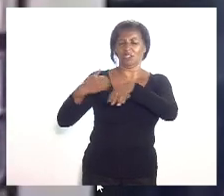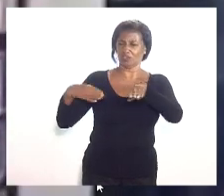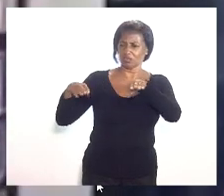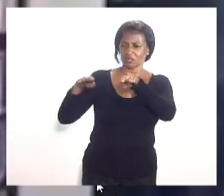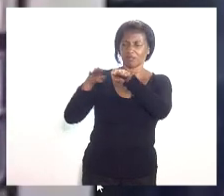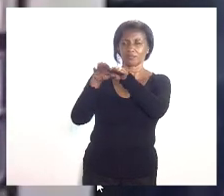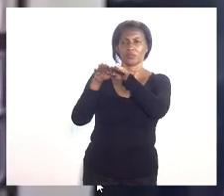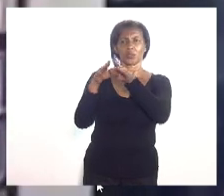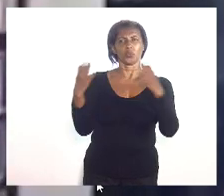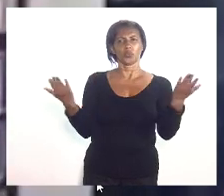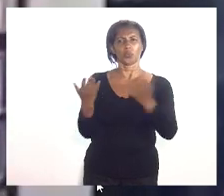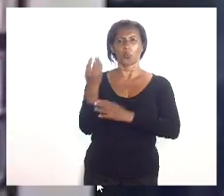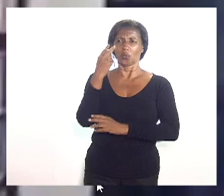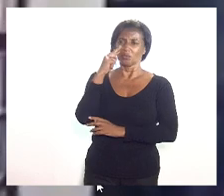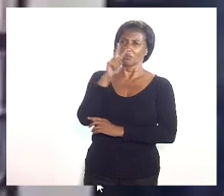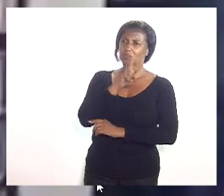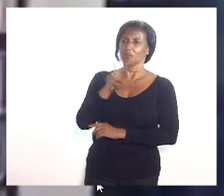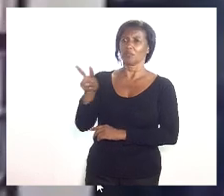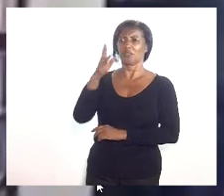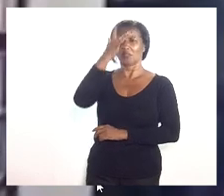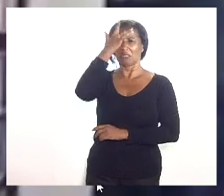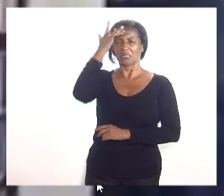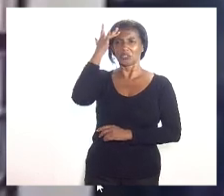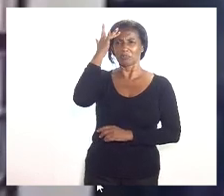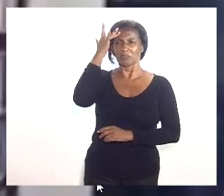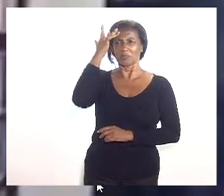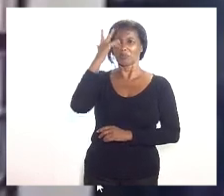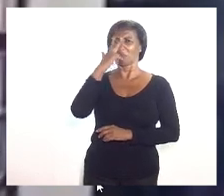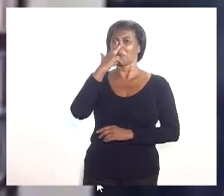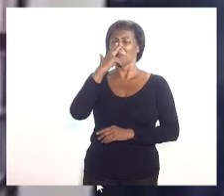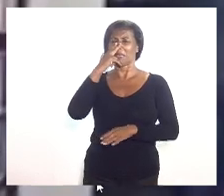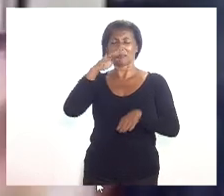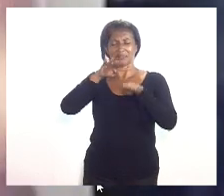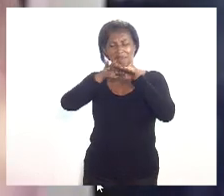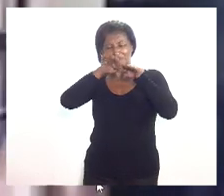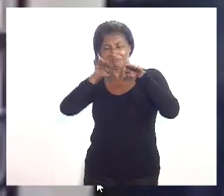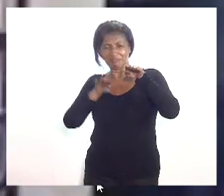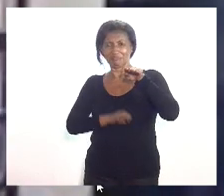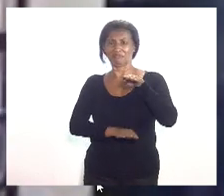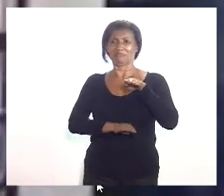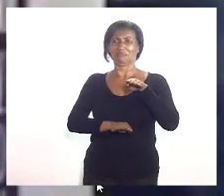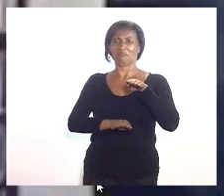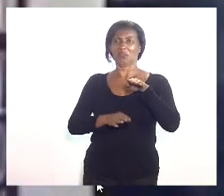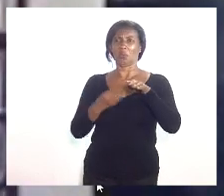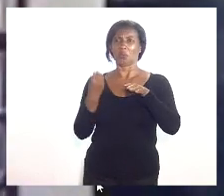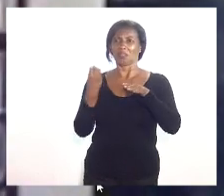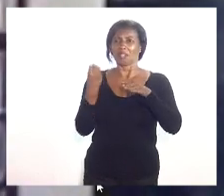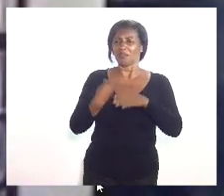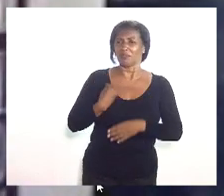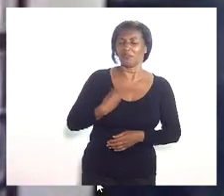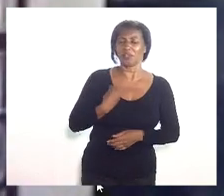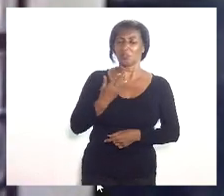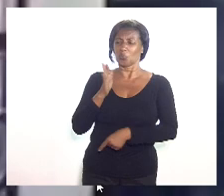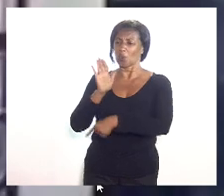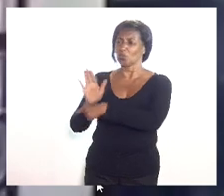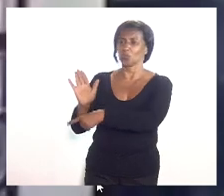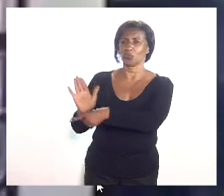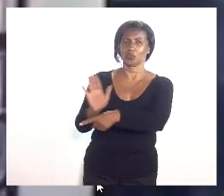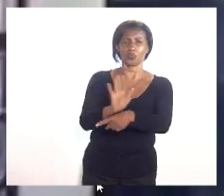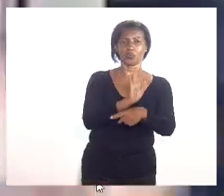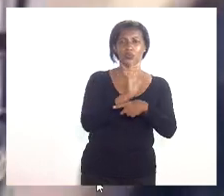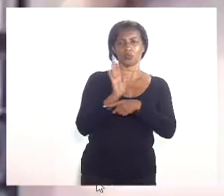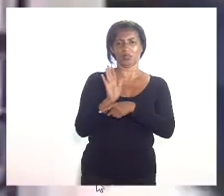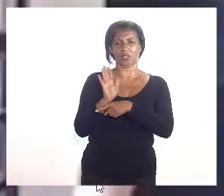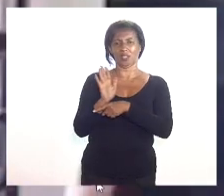nós estamos assistindo é que essas pessoas estão tendo sobrevida graças à solidariedade das pessoas